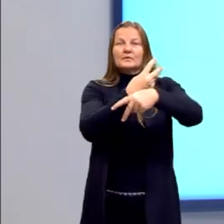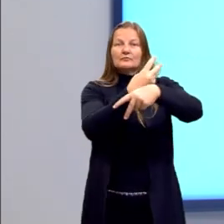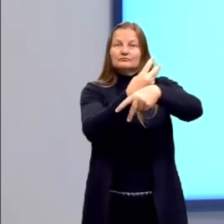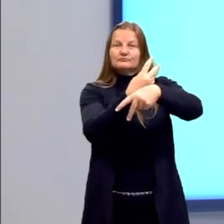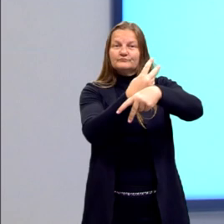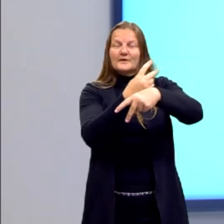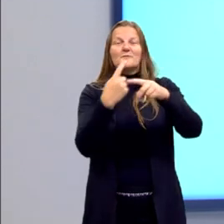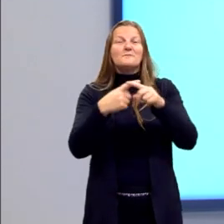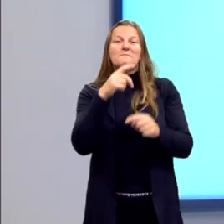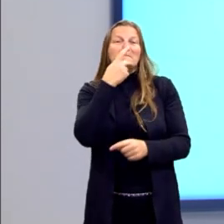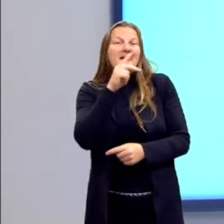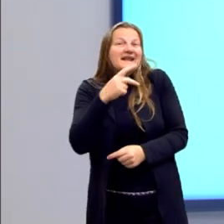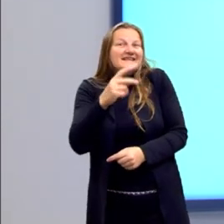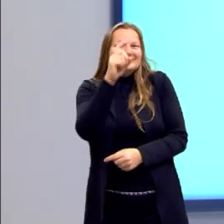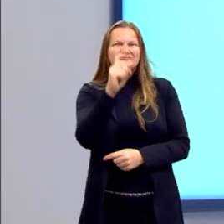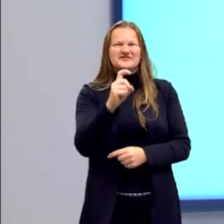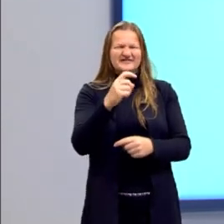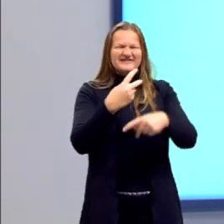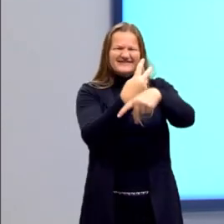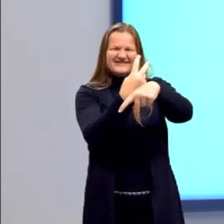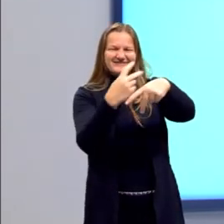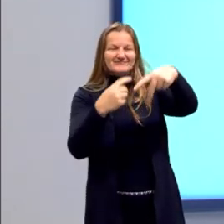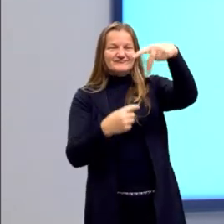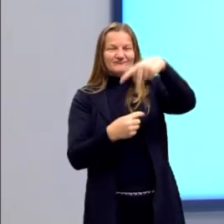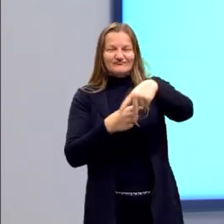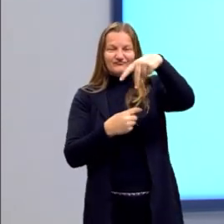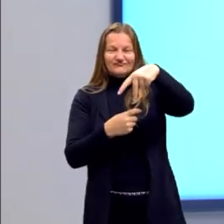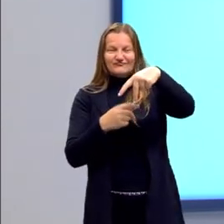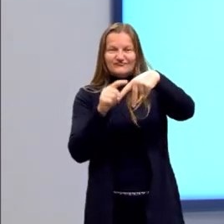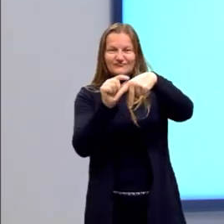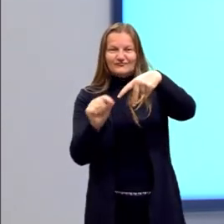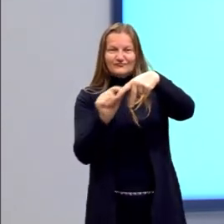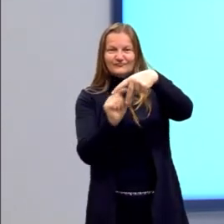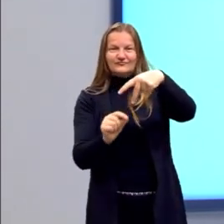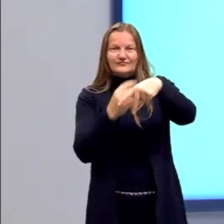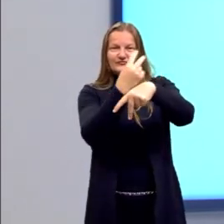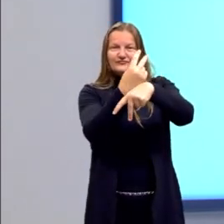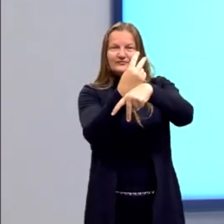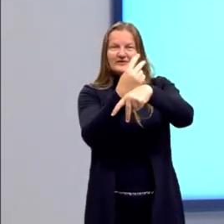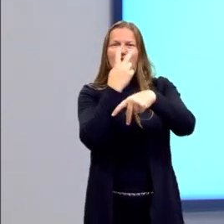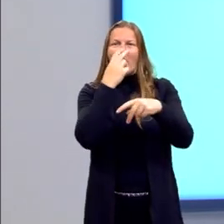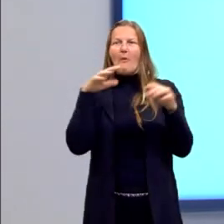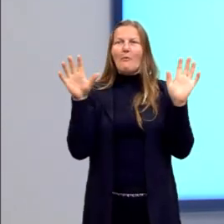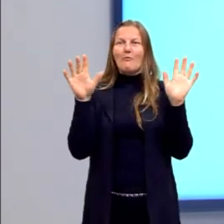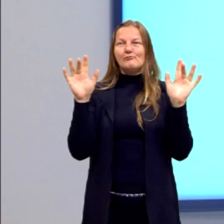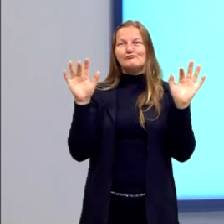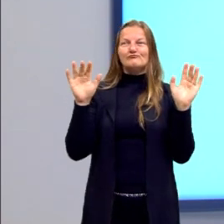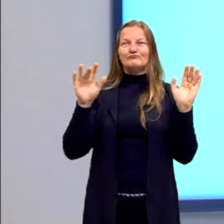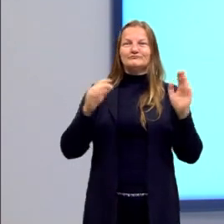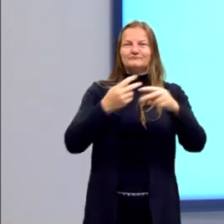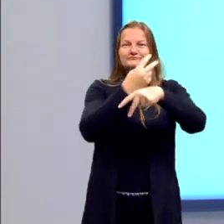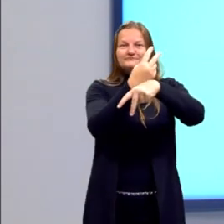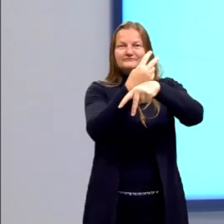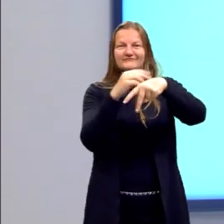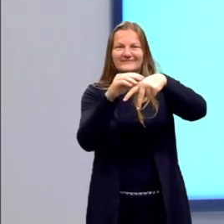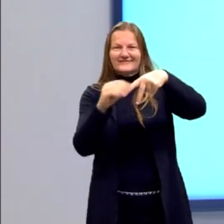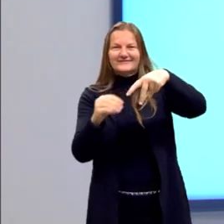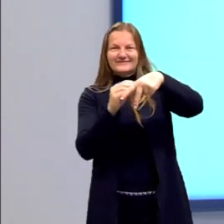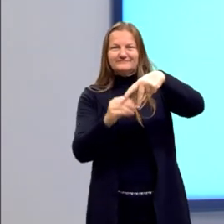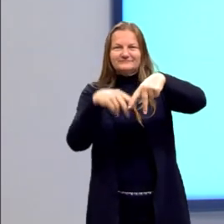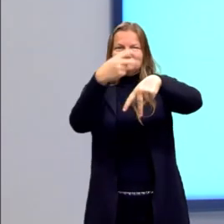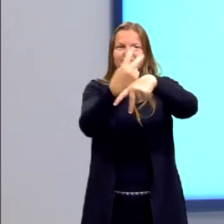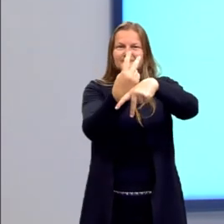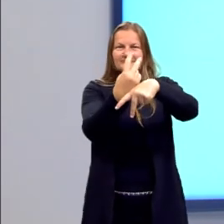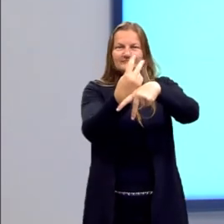como é que compõe? Compõe-se de braços, então. Um braço aqui, aqui, aqui. Um